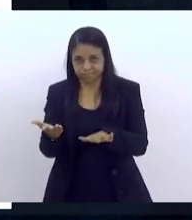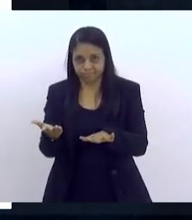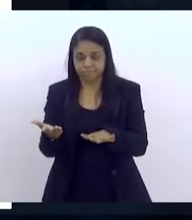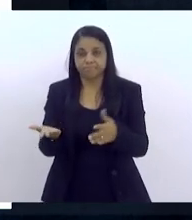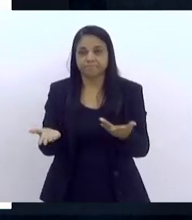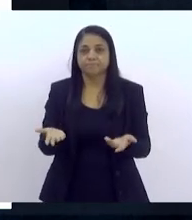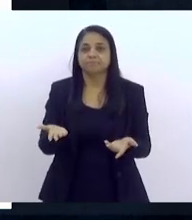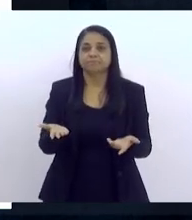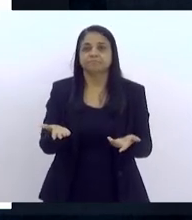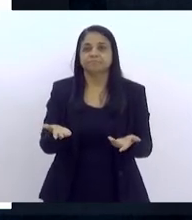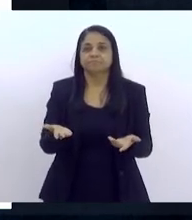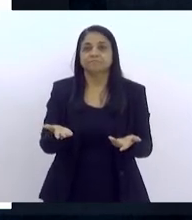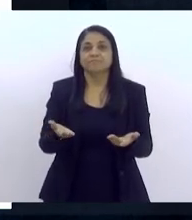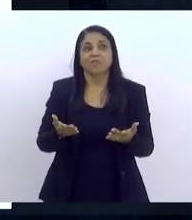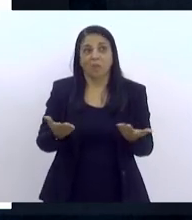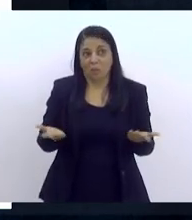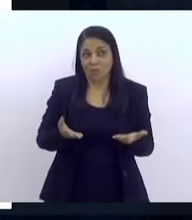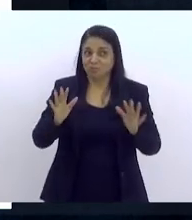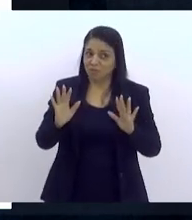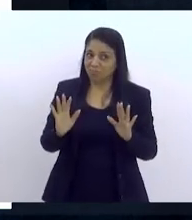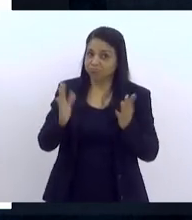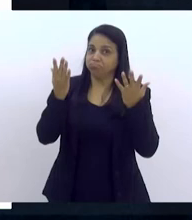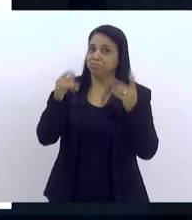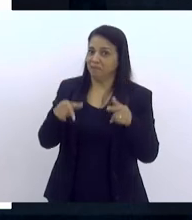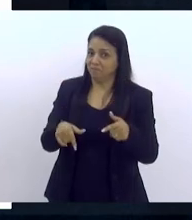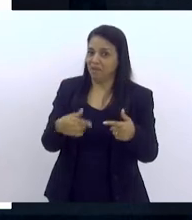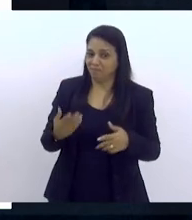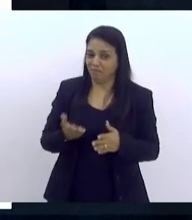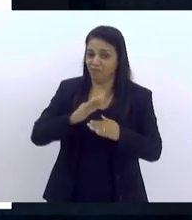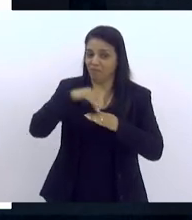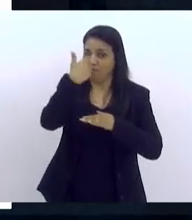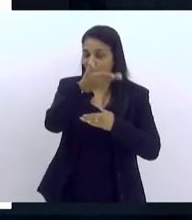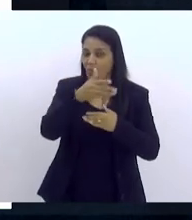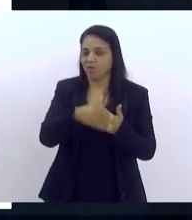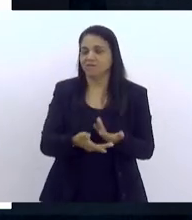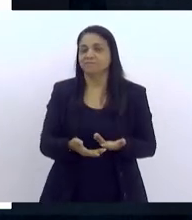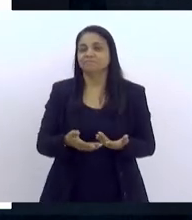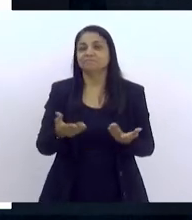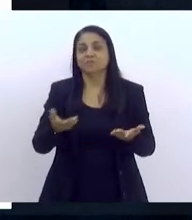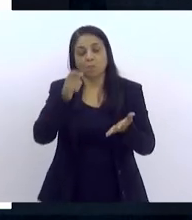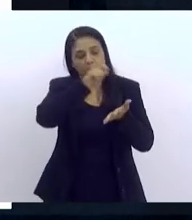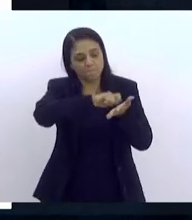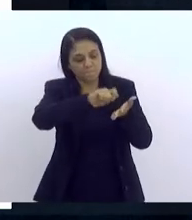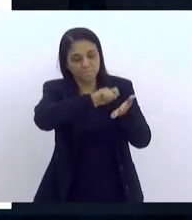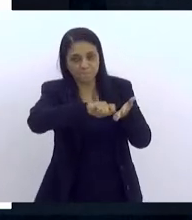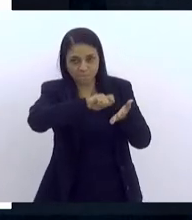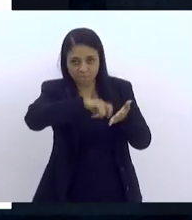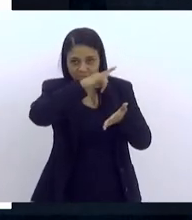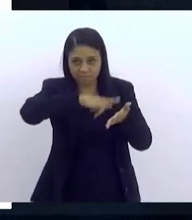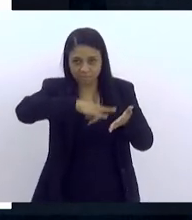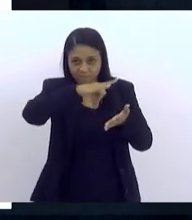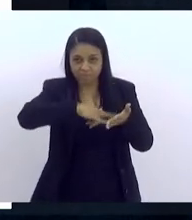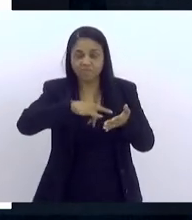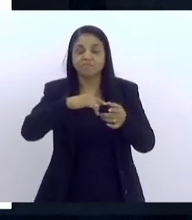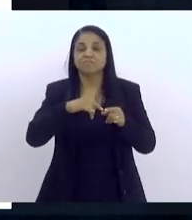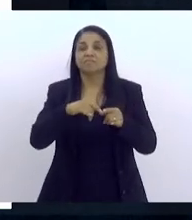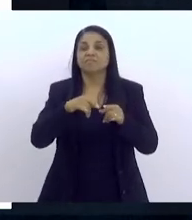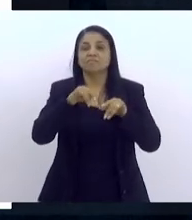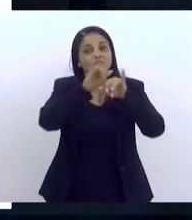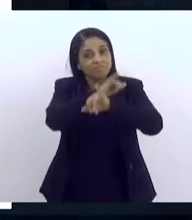Hoje está animada. A nota que nós escrevemos também enfatizava